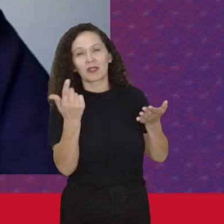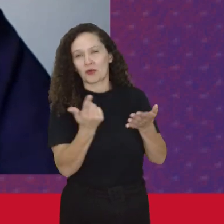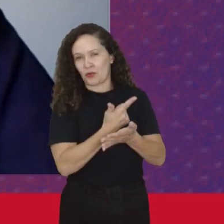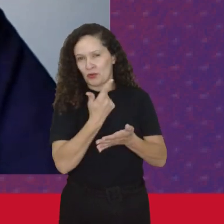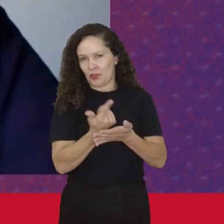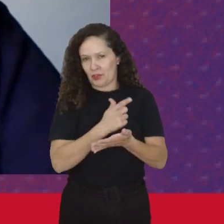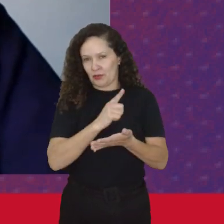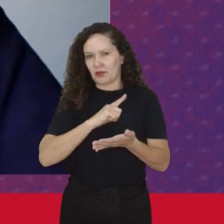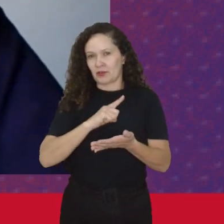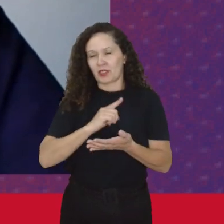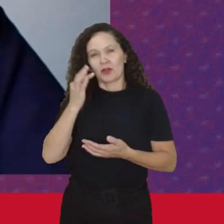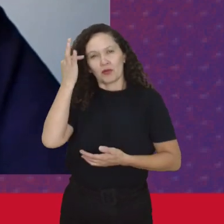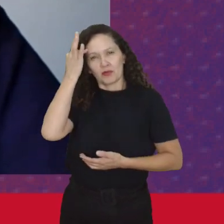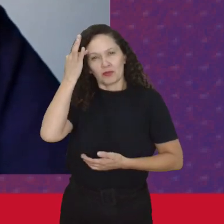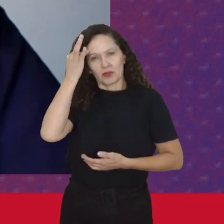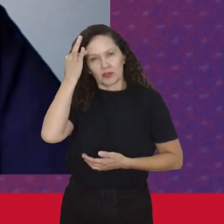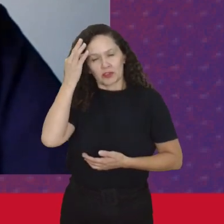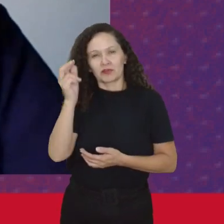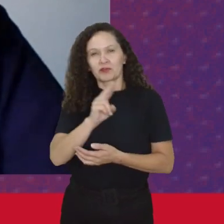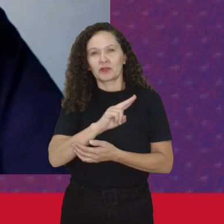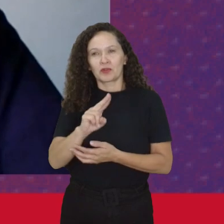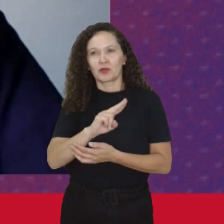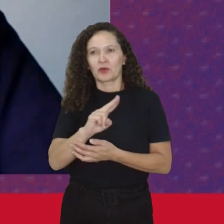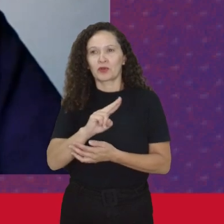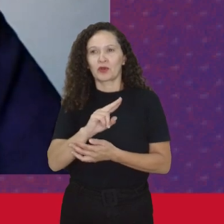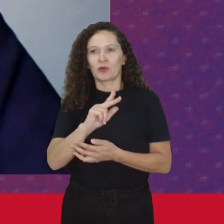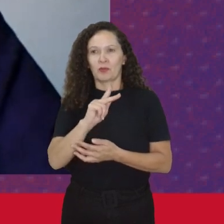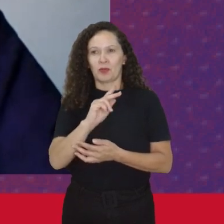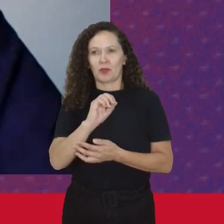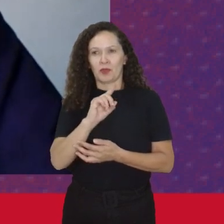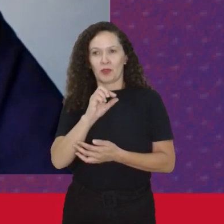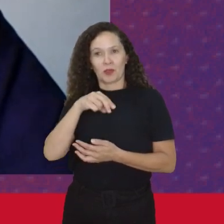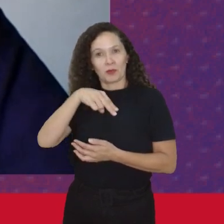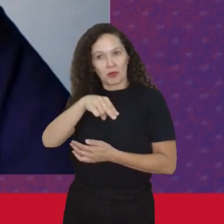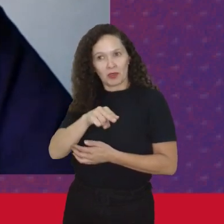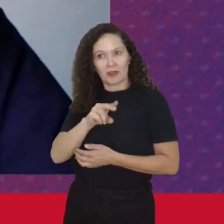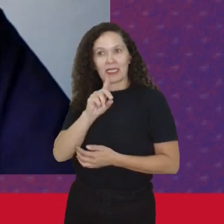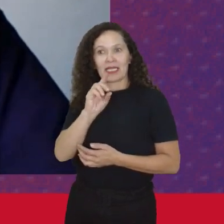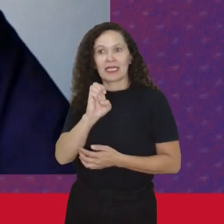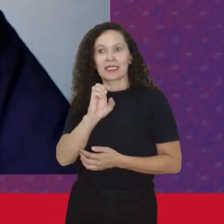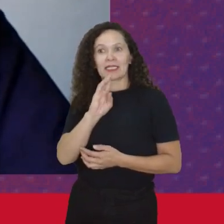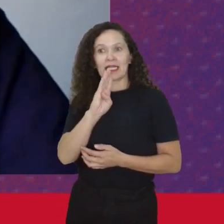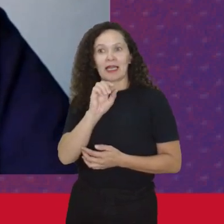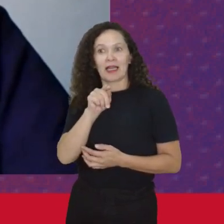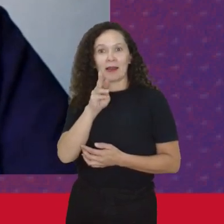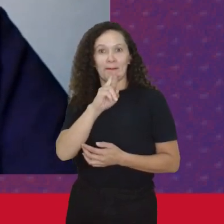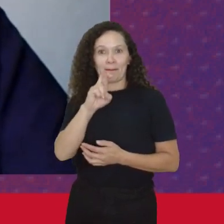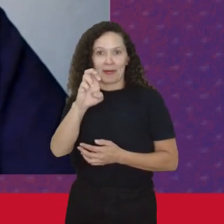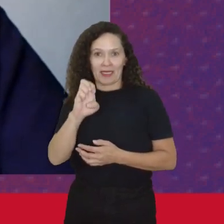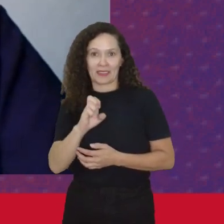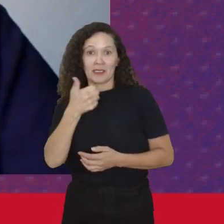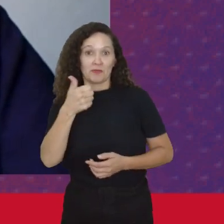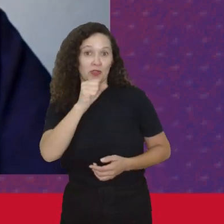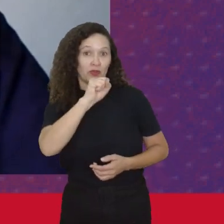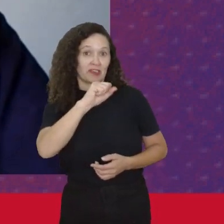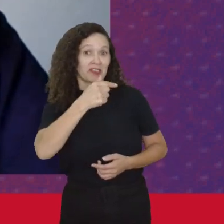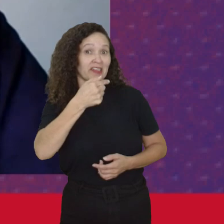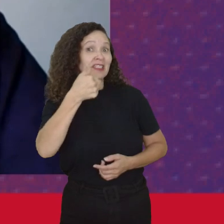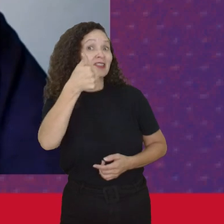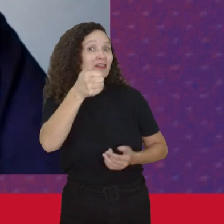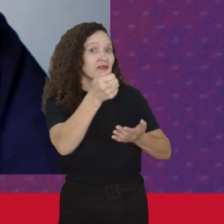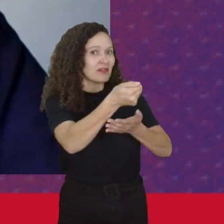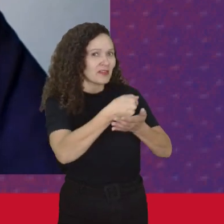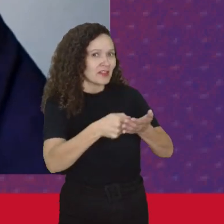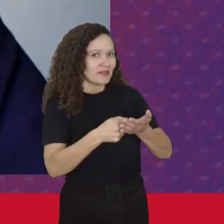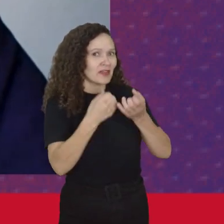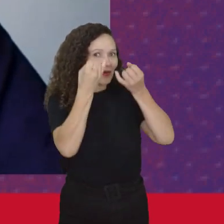um filósofo Que chamava Polan de la Barre Que foi escrito Em 1671 Que falava Sobre a igualdade